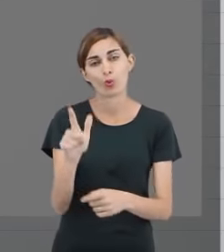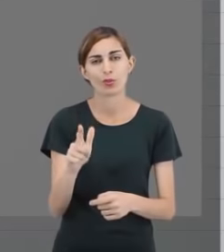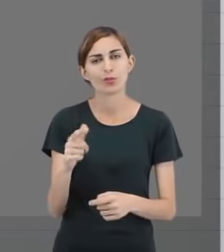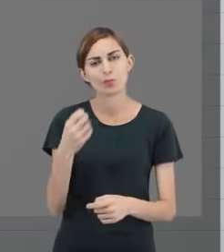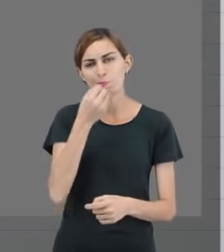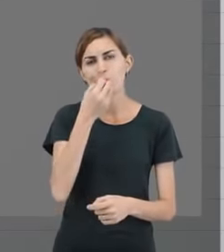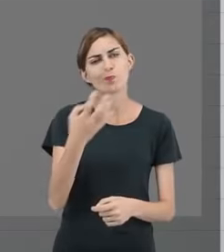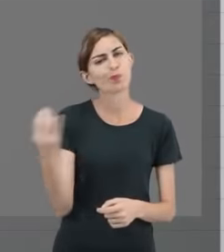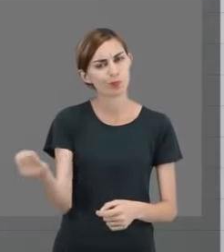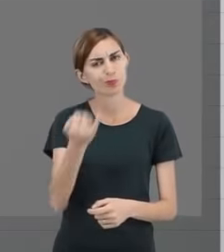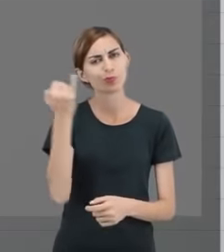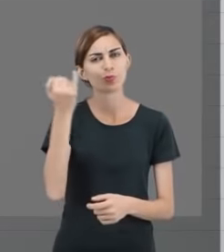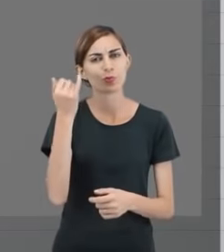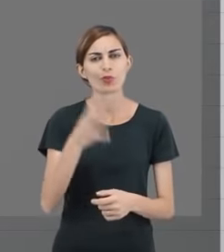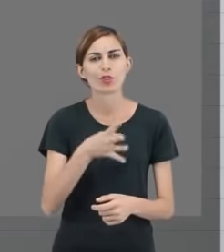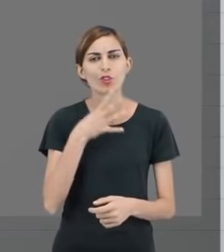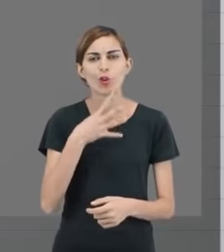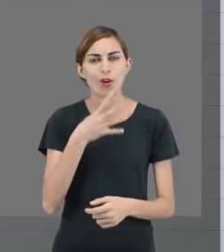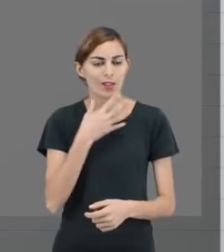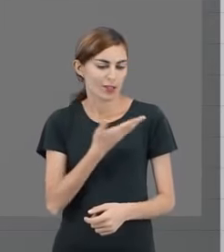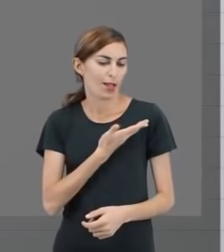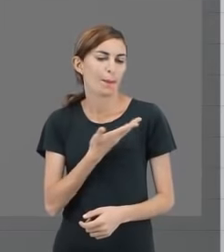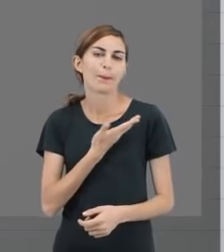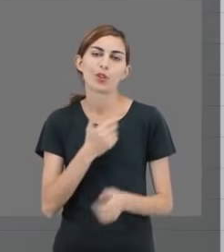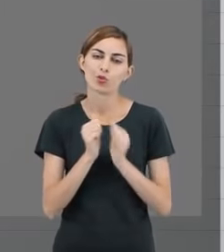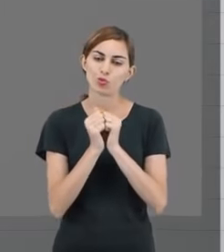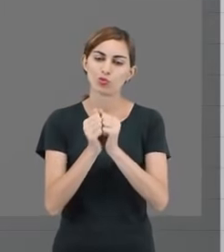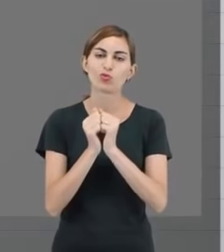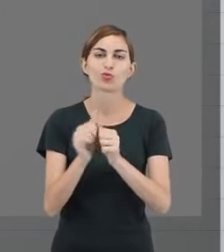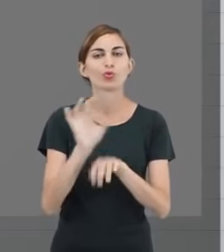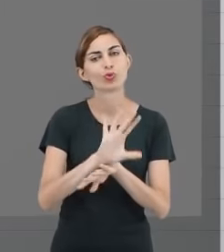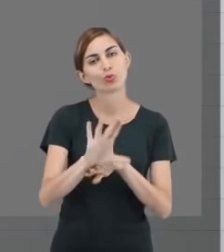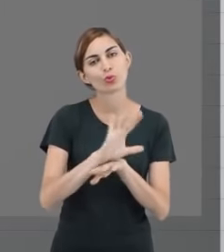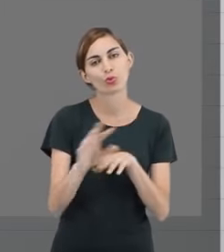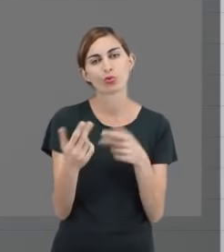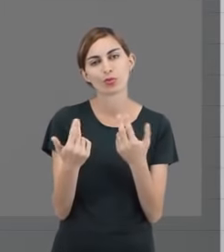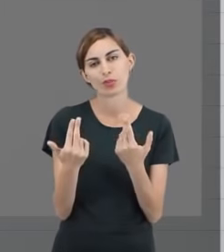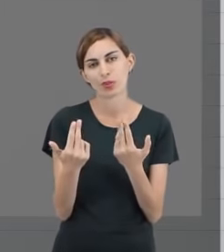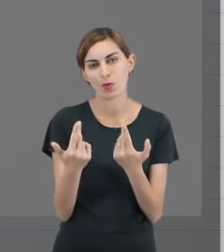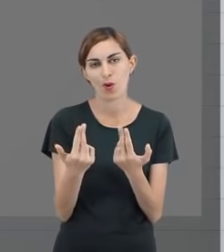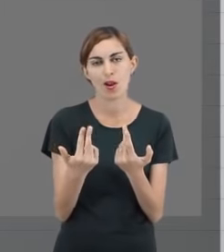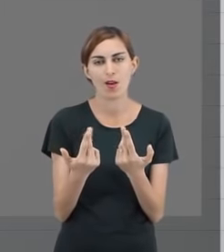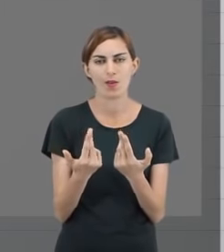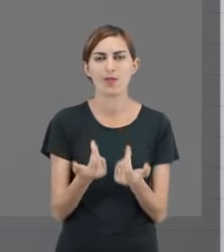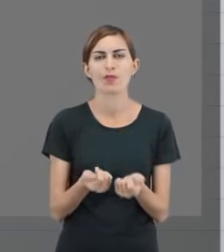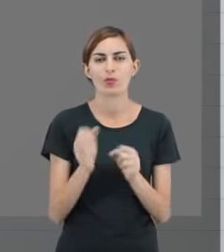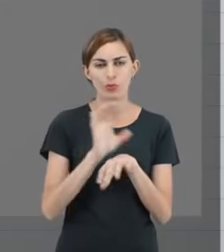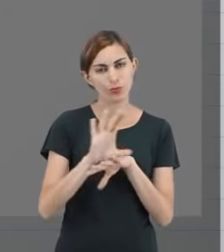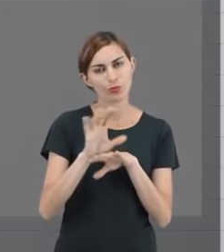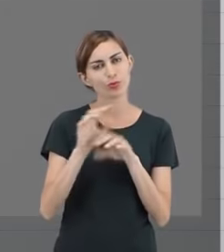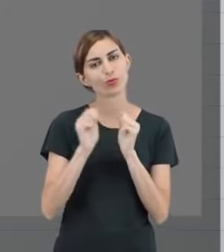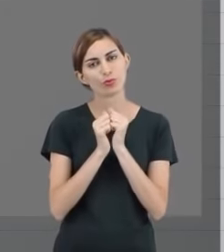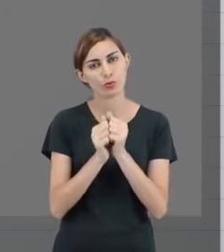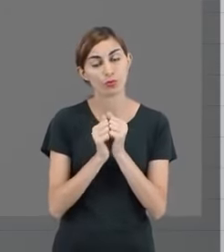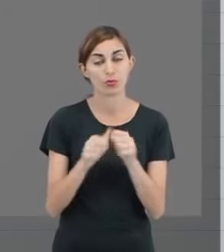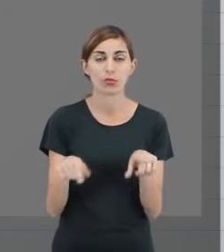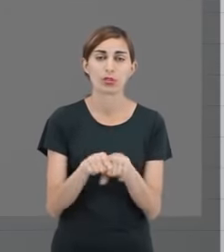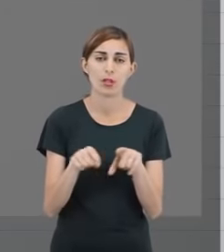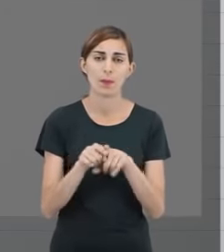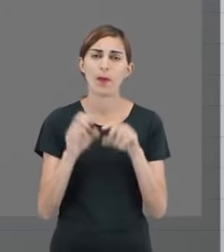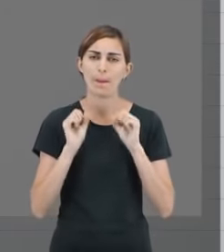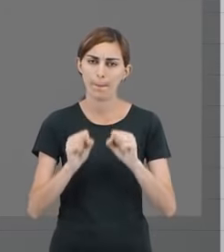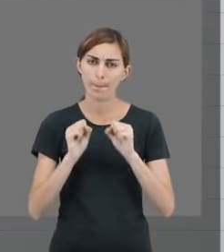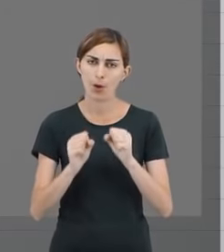momento presencial que você conhece os colegas que estão cursando com você e pode também,